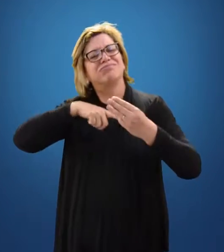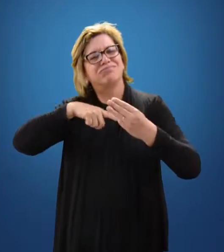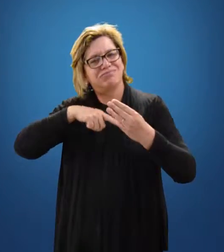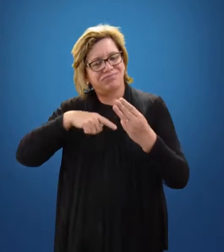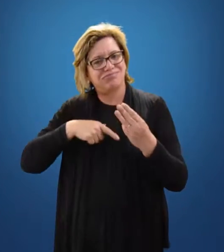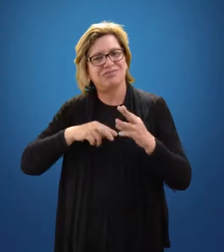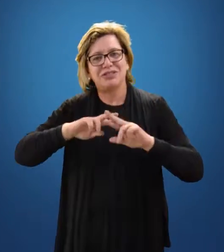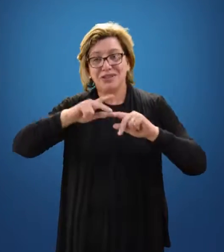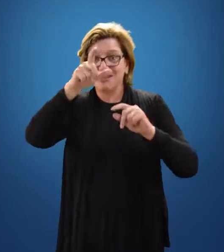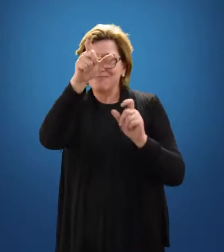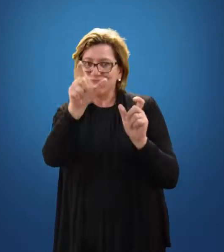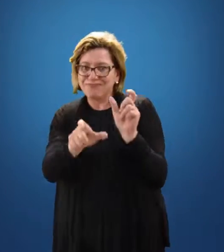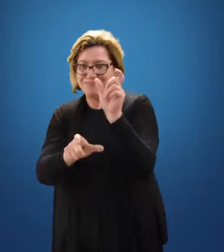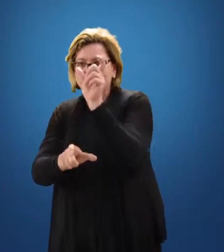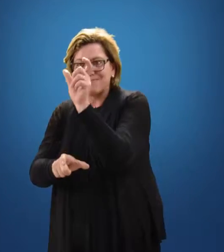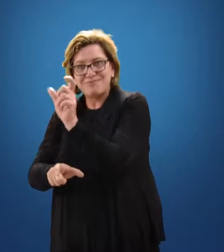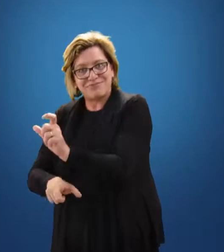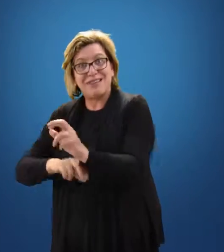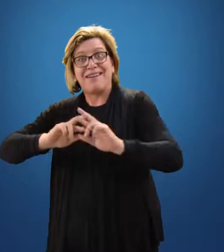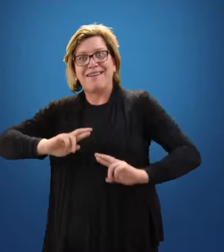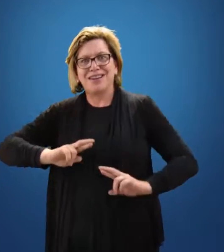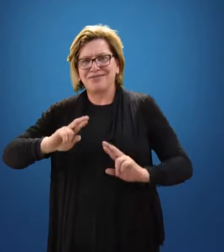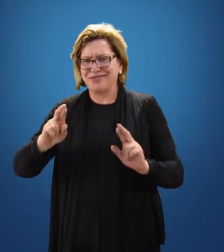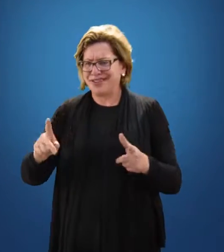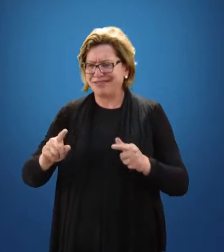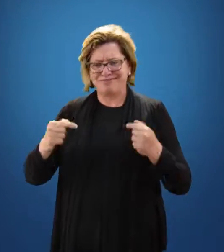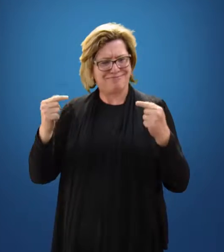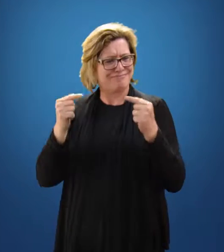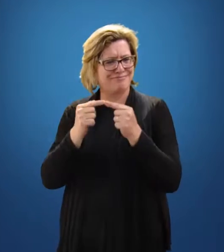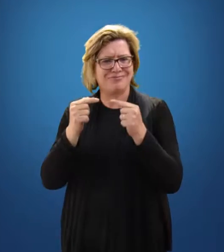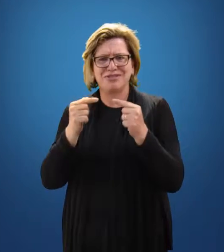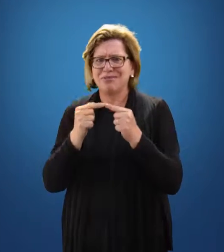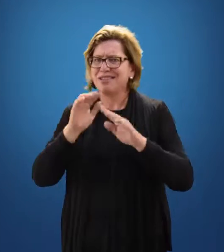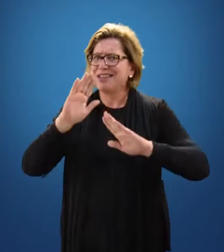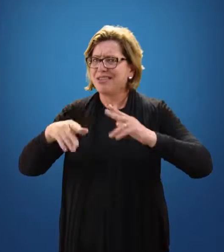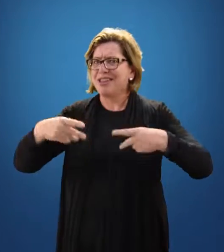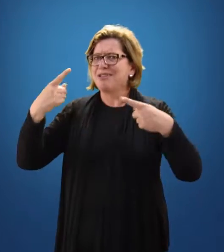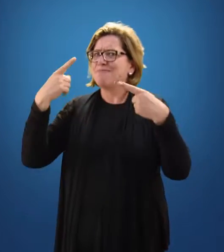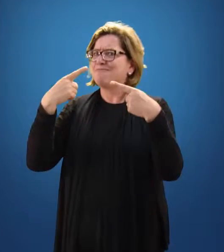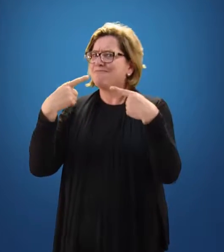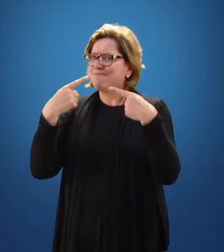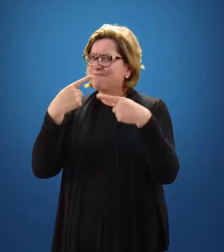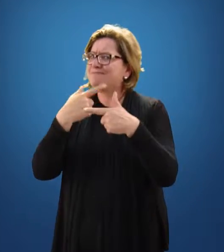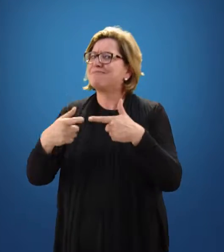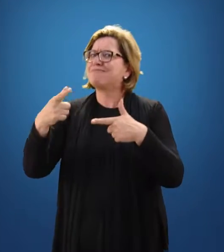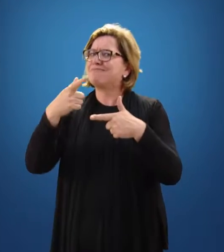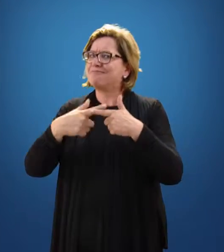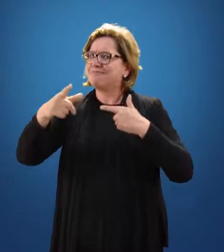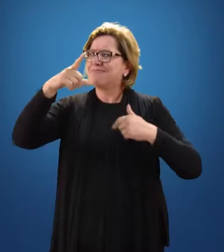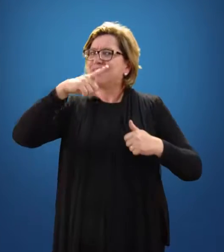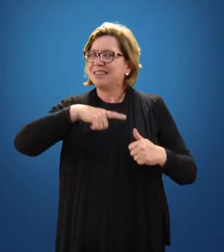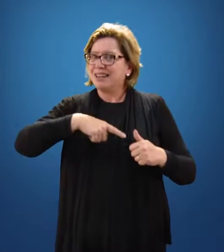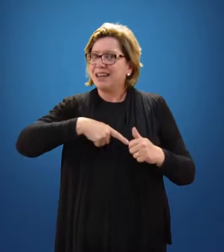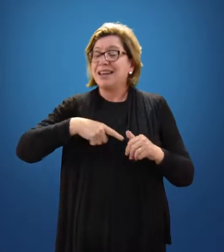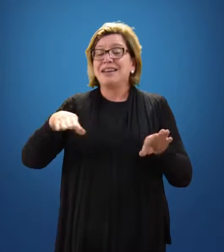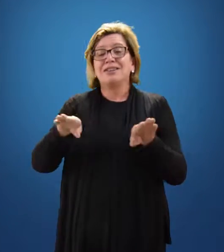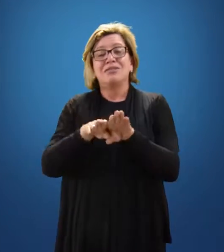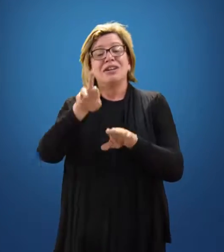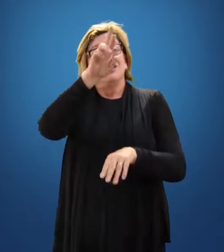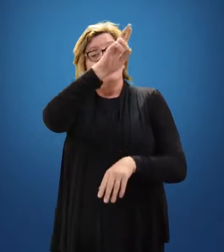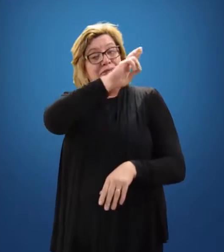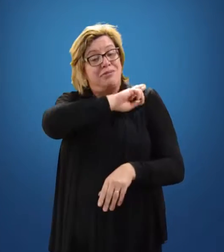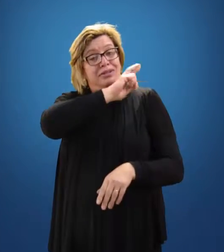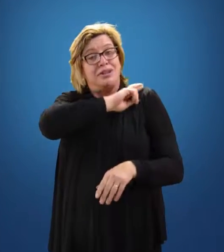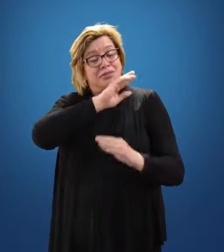muitas vezes incongruentes e algumas vezes conflitantes. E é papel da escola entender